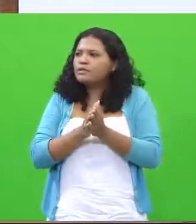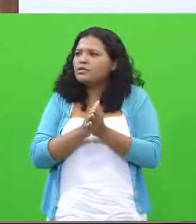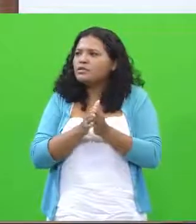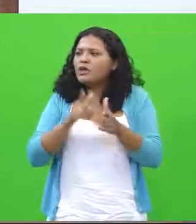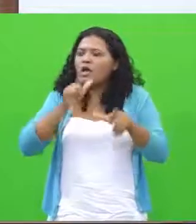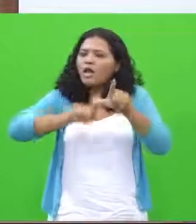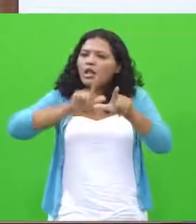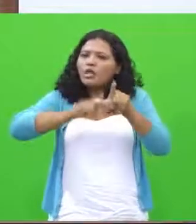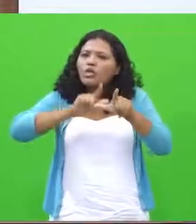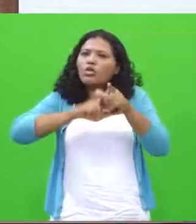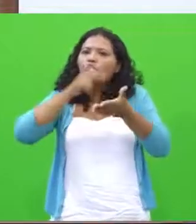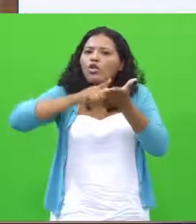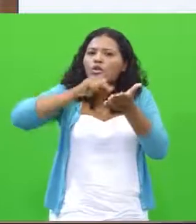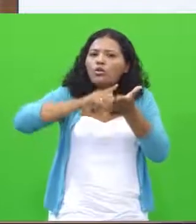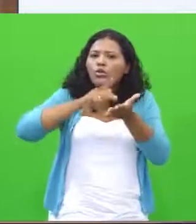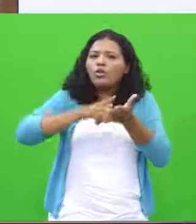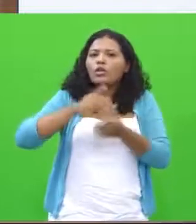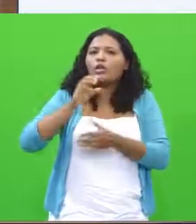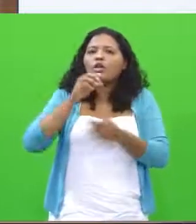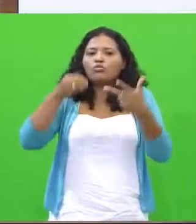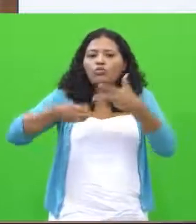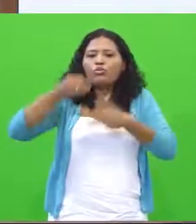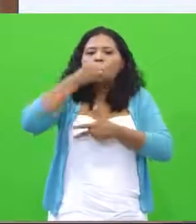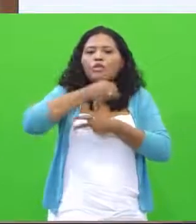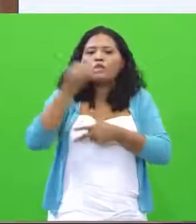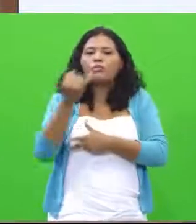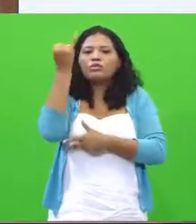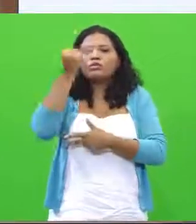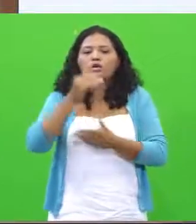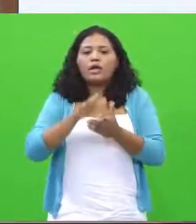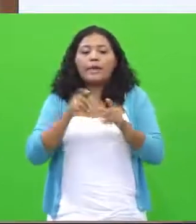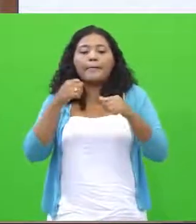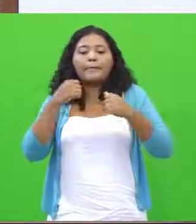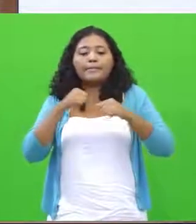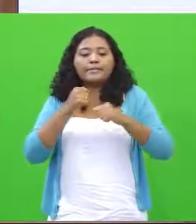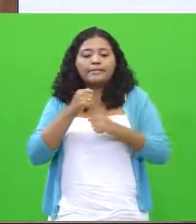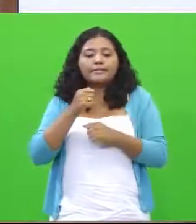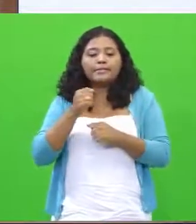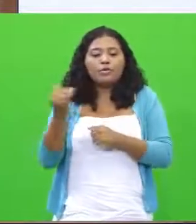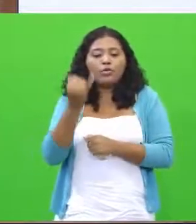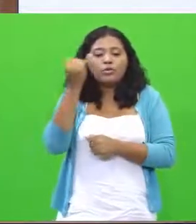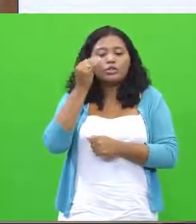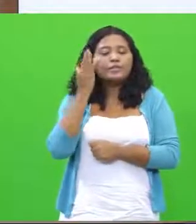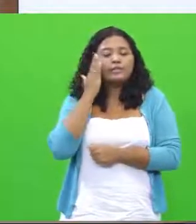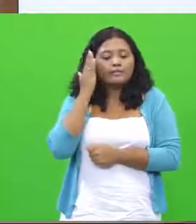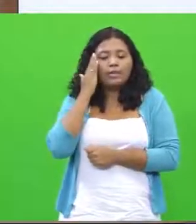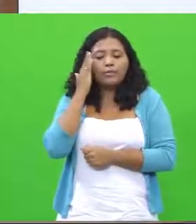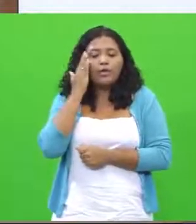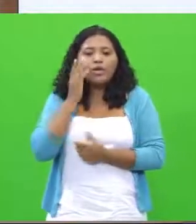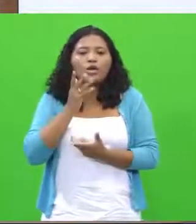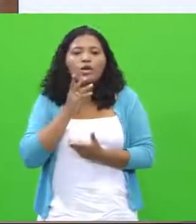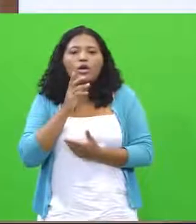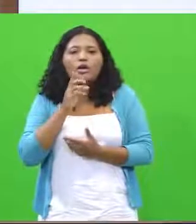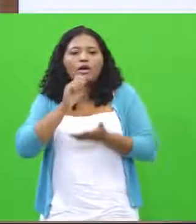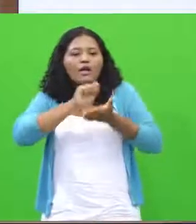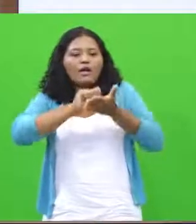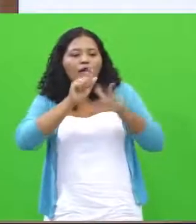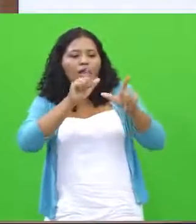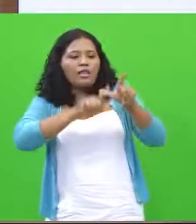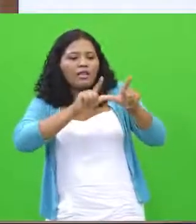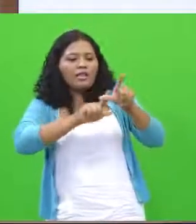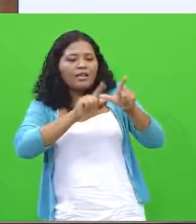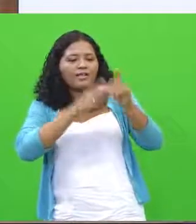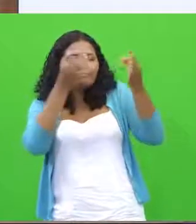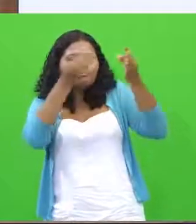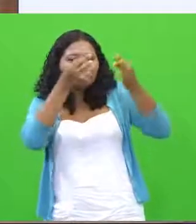é sempre importante pensar na letra legível o que o Enem não condena ele não condena a